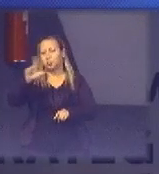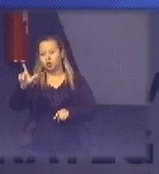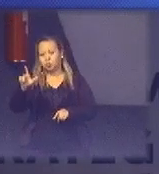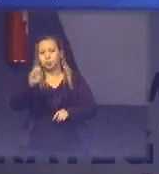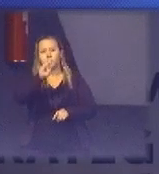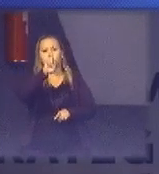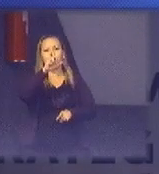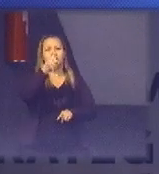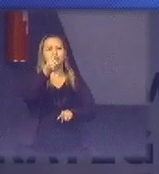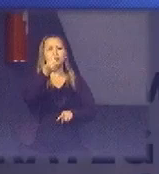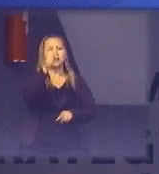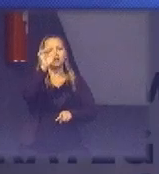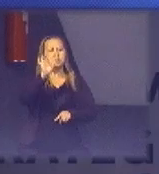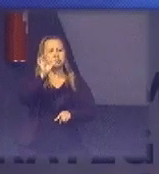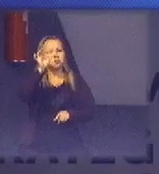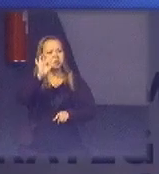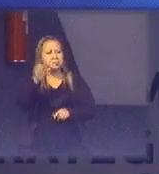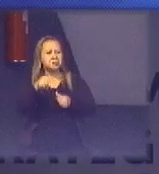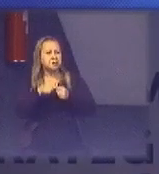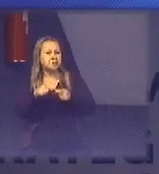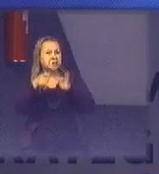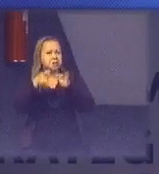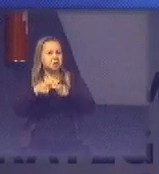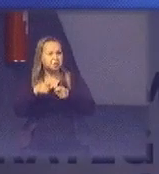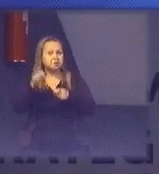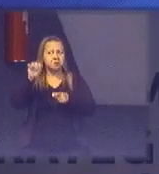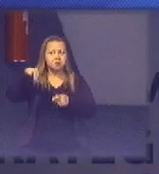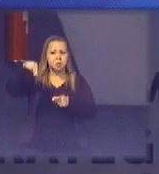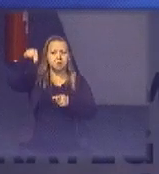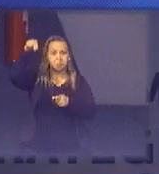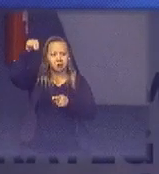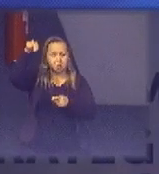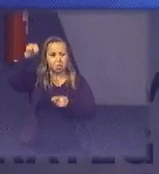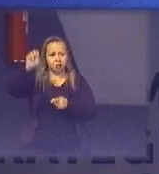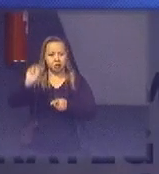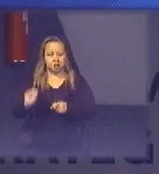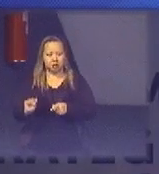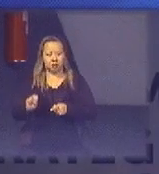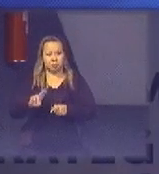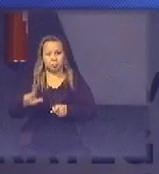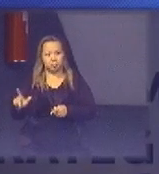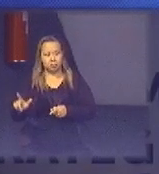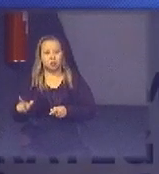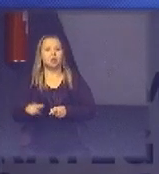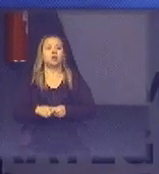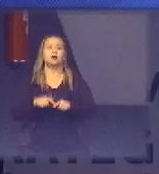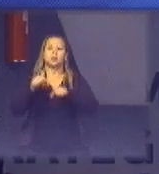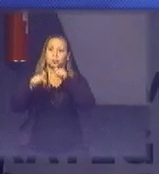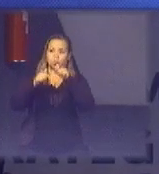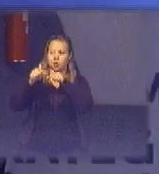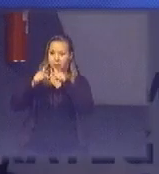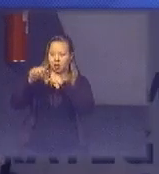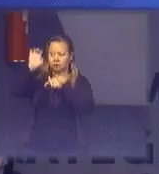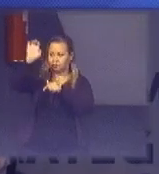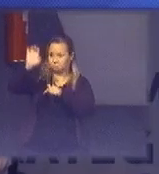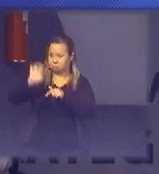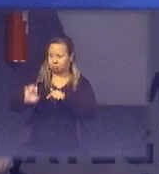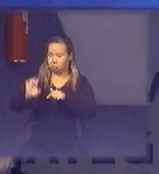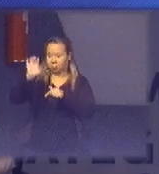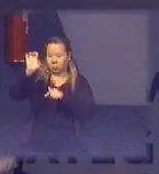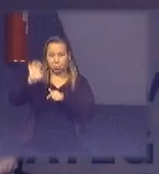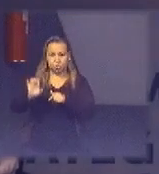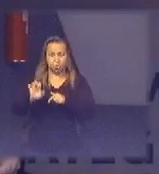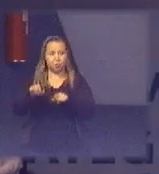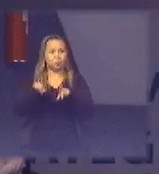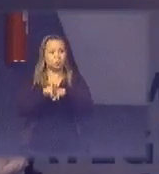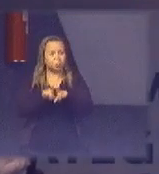concentrados aqui então se a gente inicia a pesquisa a gente inicia nessa região pode passar pode